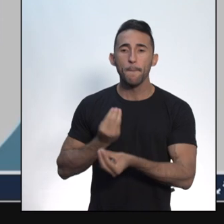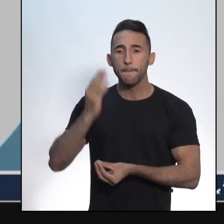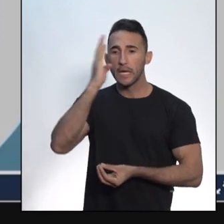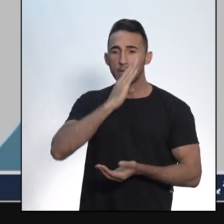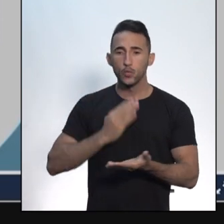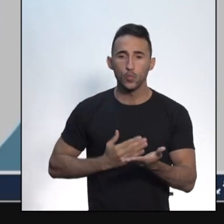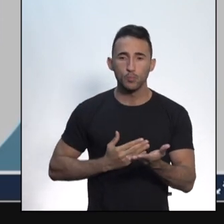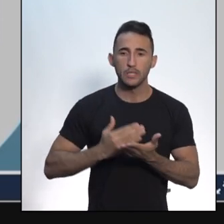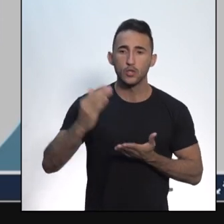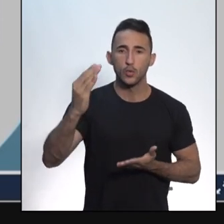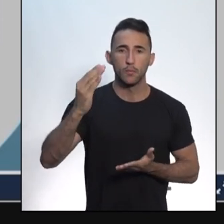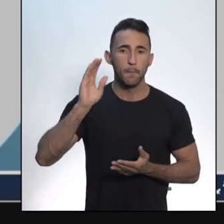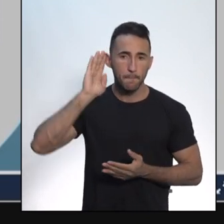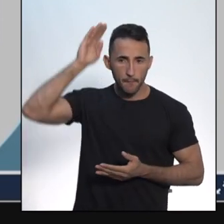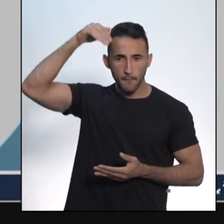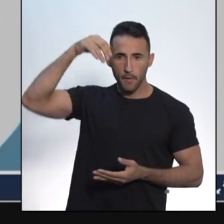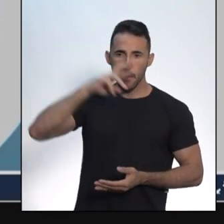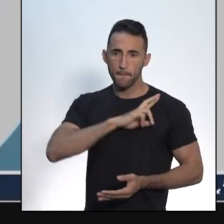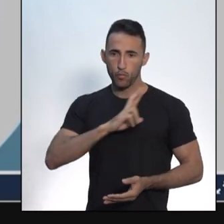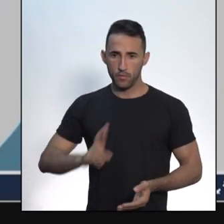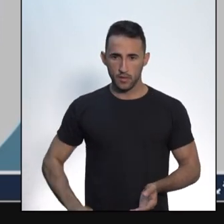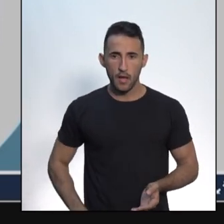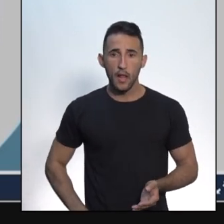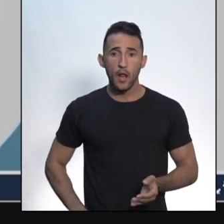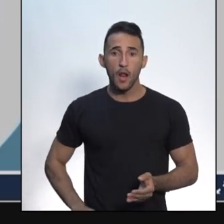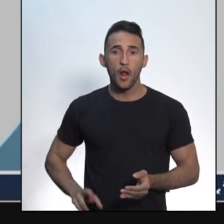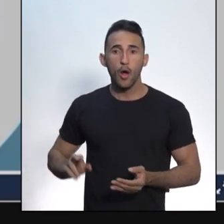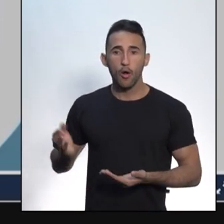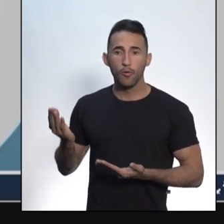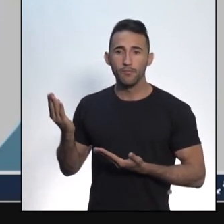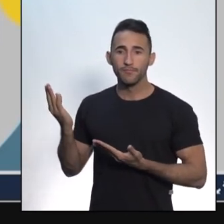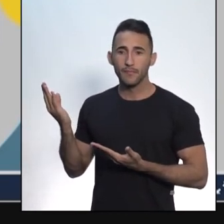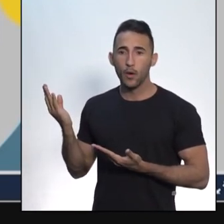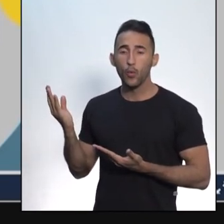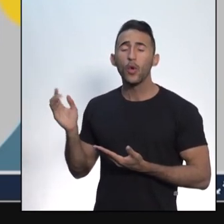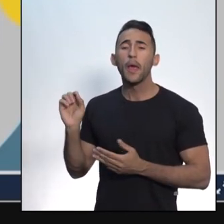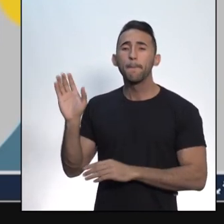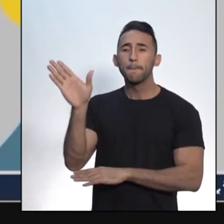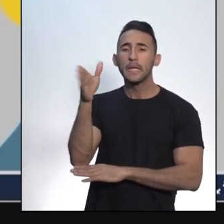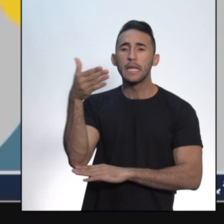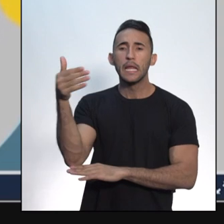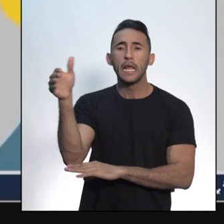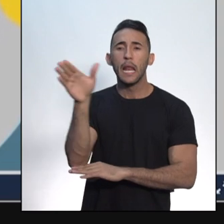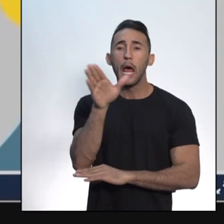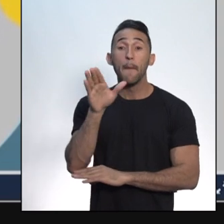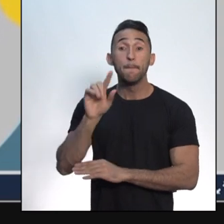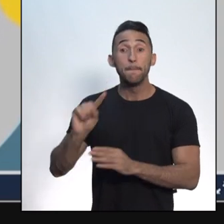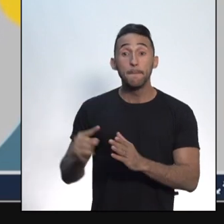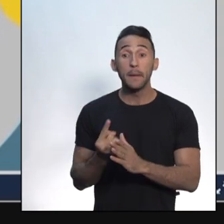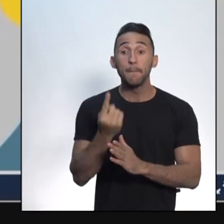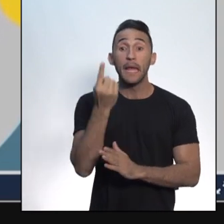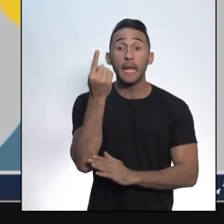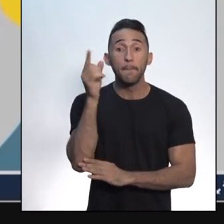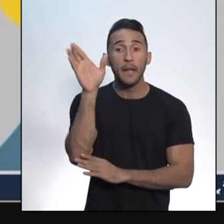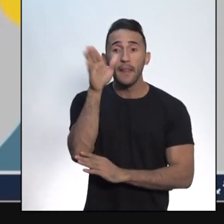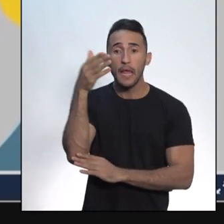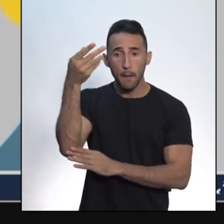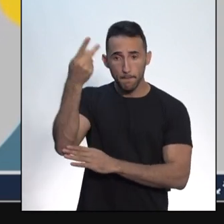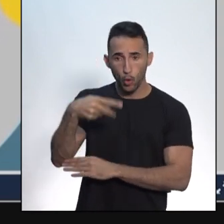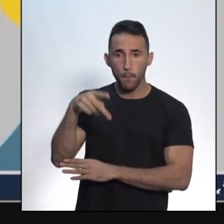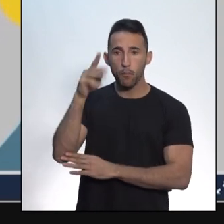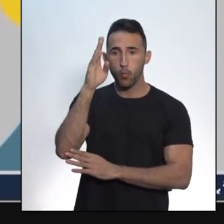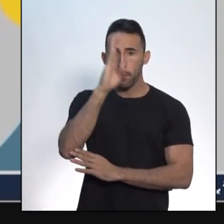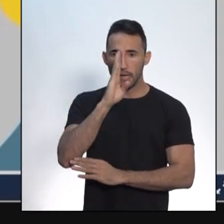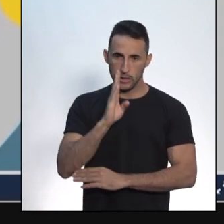Brasileira. Bom, nós temos aqui em destaque uma bandeira. Essa aqui foi a primeira bandeira da